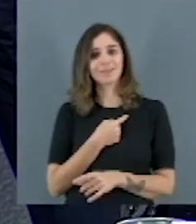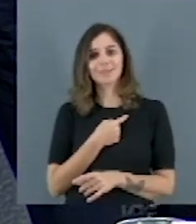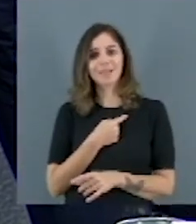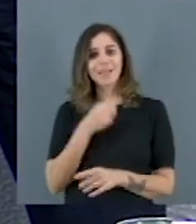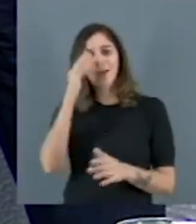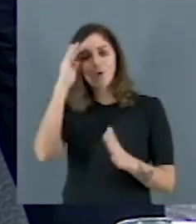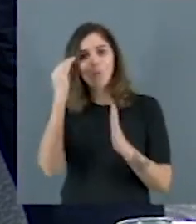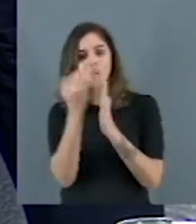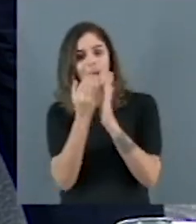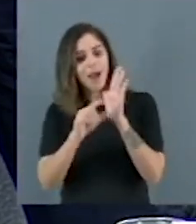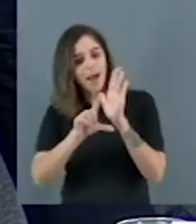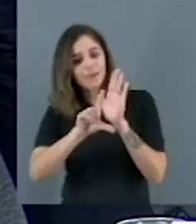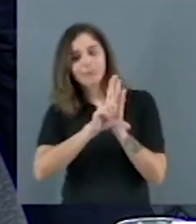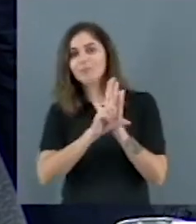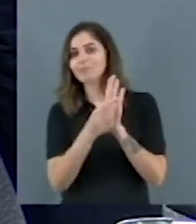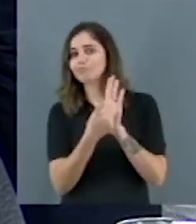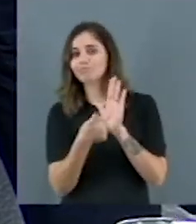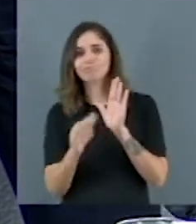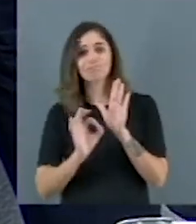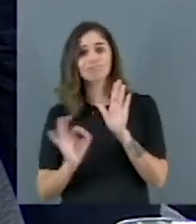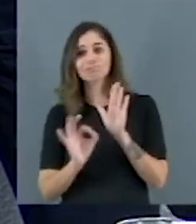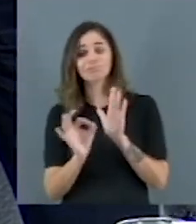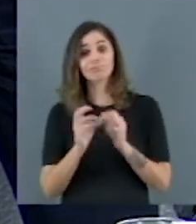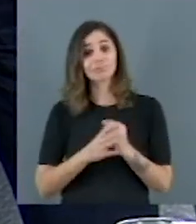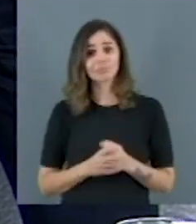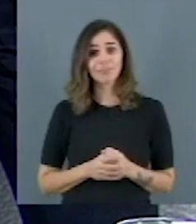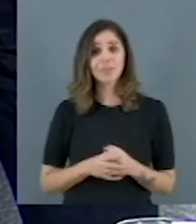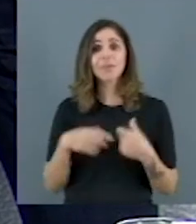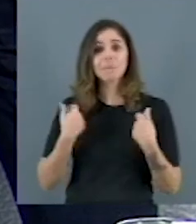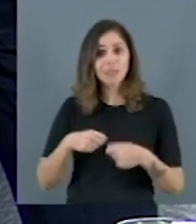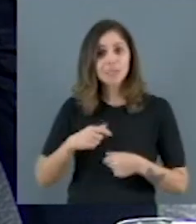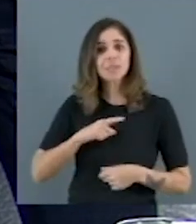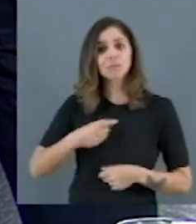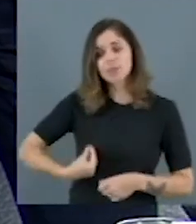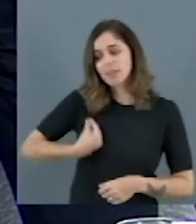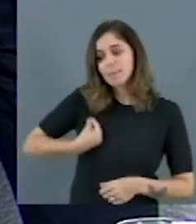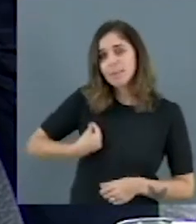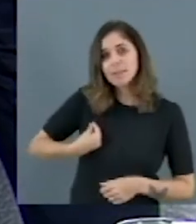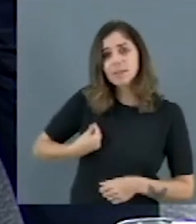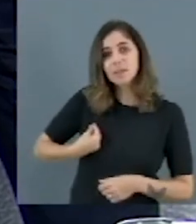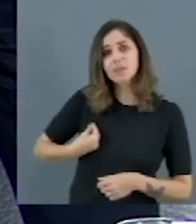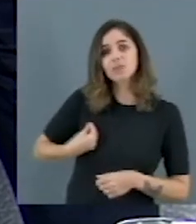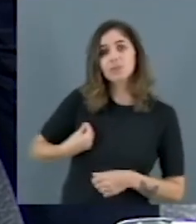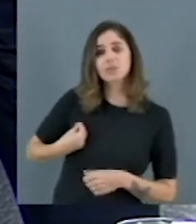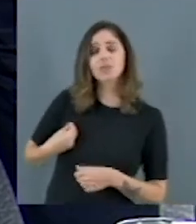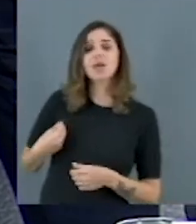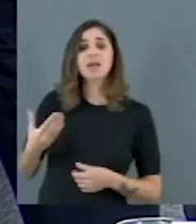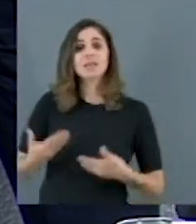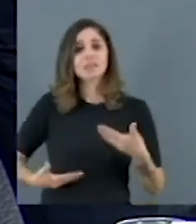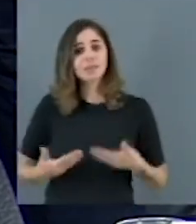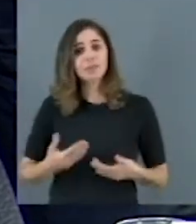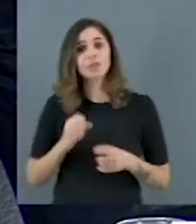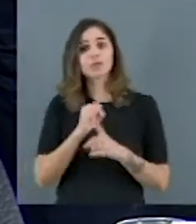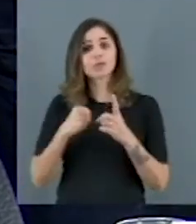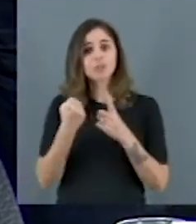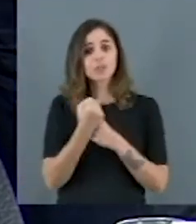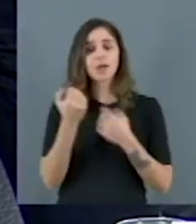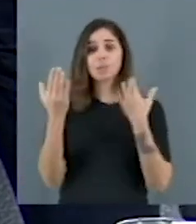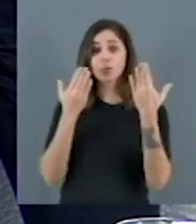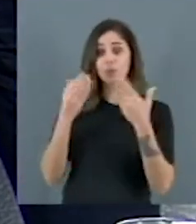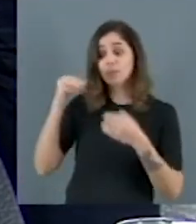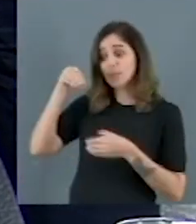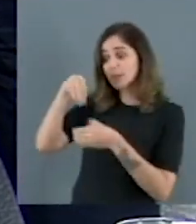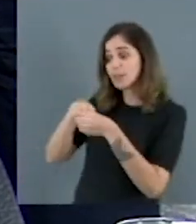lei quando nós não garantimos a presença de psicólogos e assistentes sociais na educação básica brasileira. Para os senhores terem